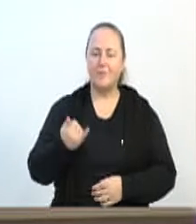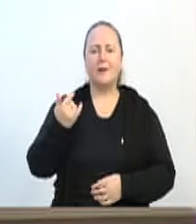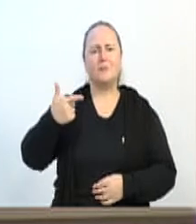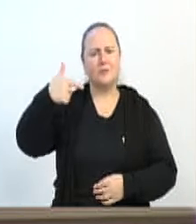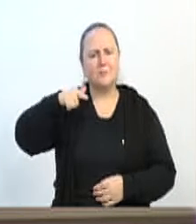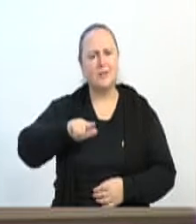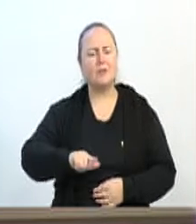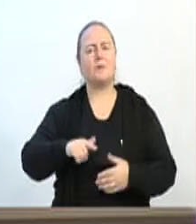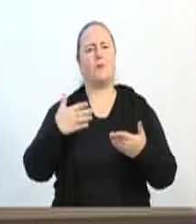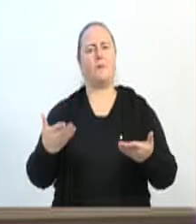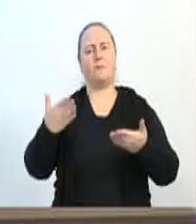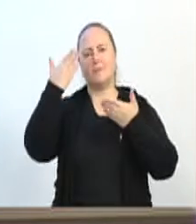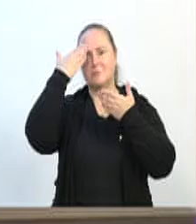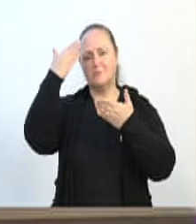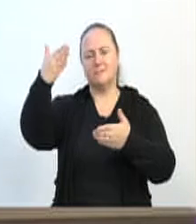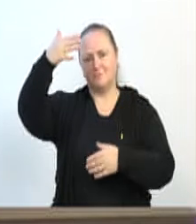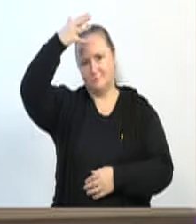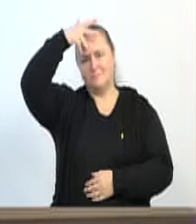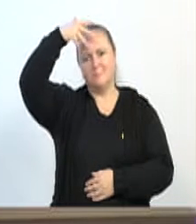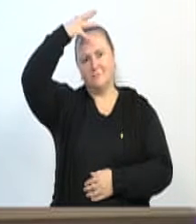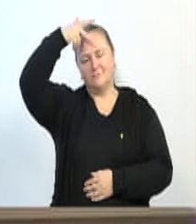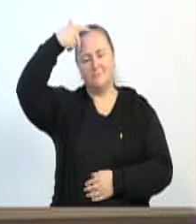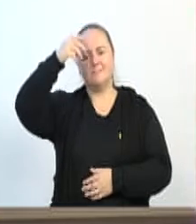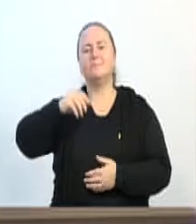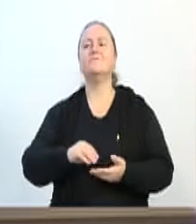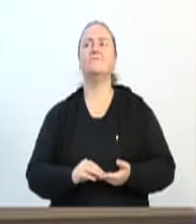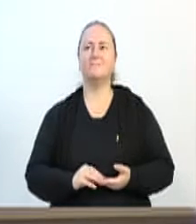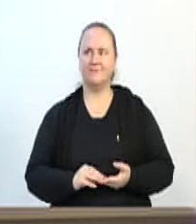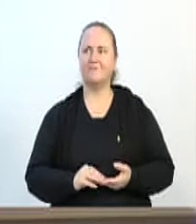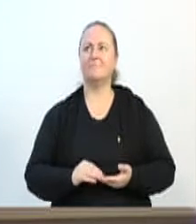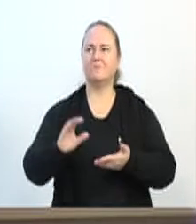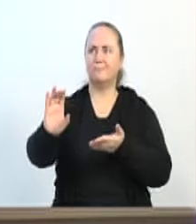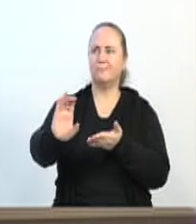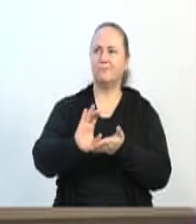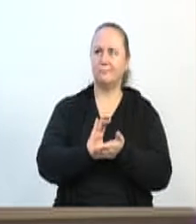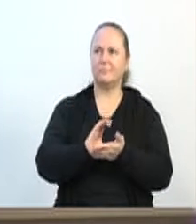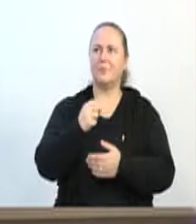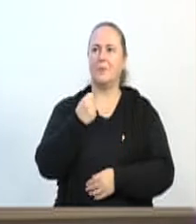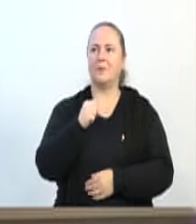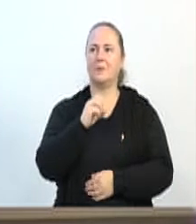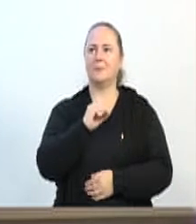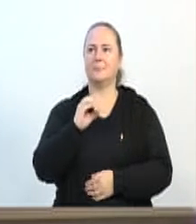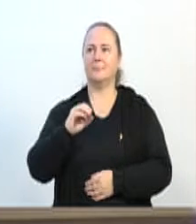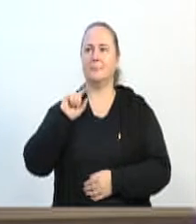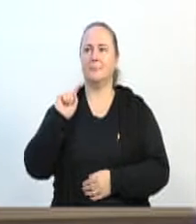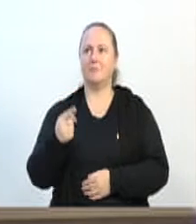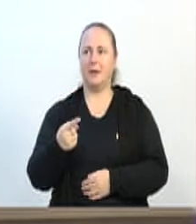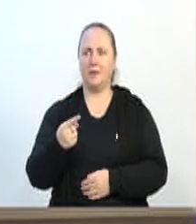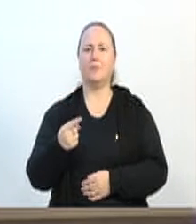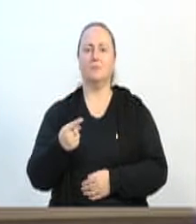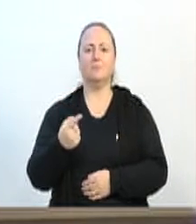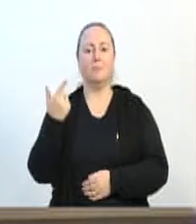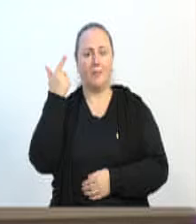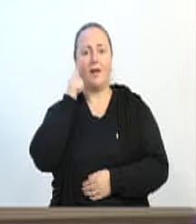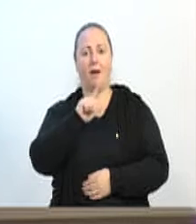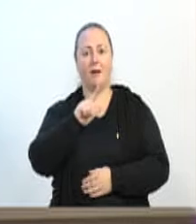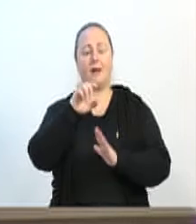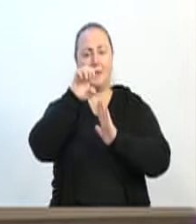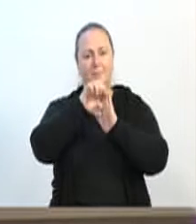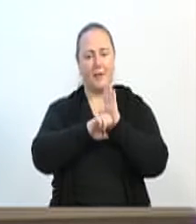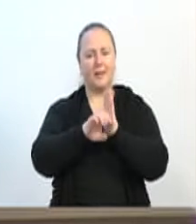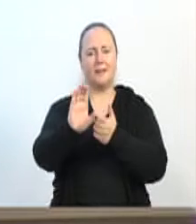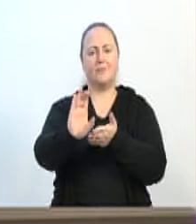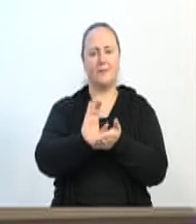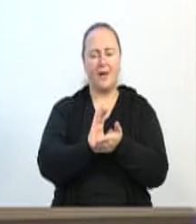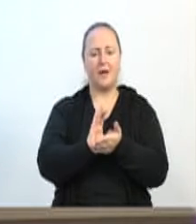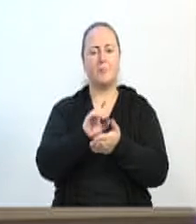agradecimento ao deputado Ismael, que trouxe 800 mil reais em verbas, em emendas parlamentares,